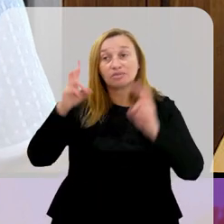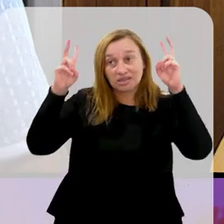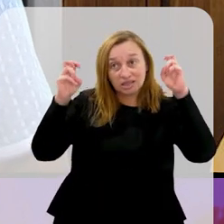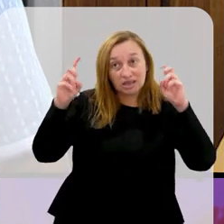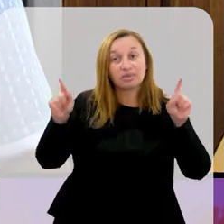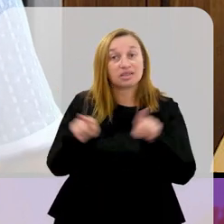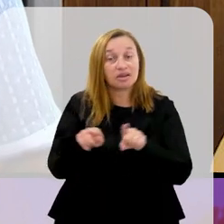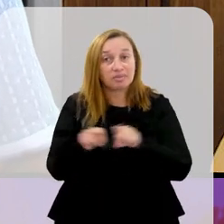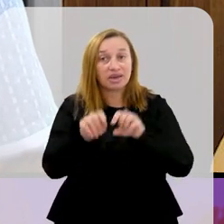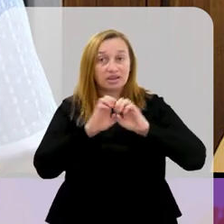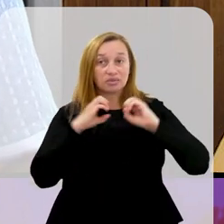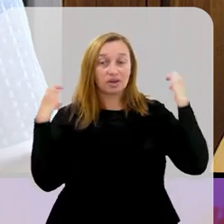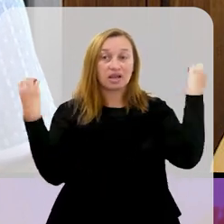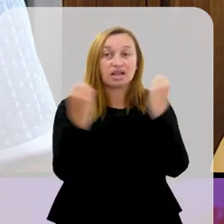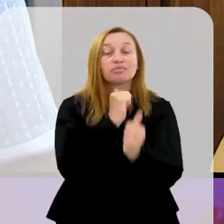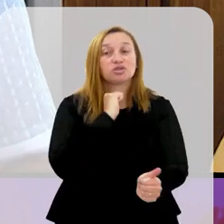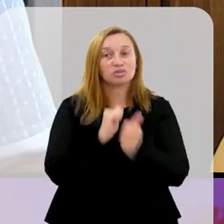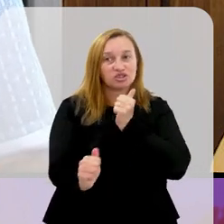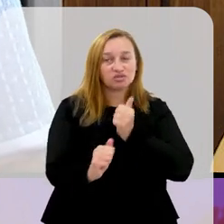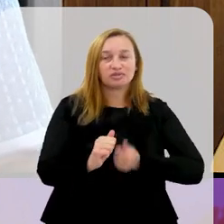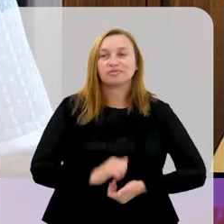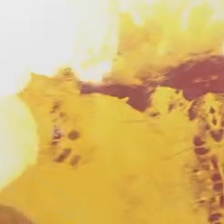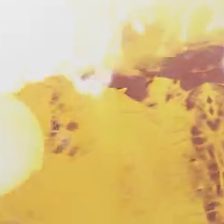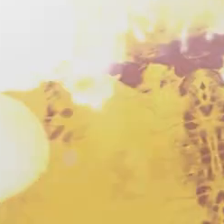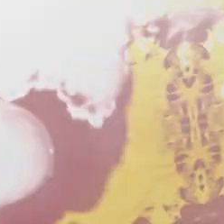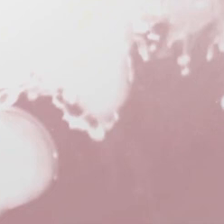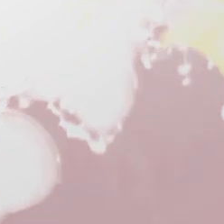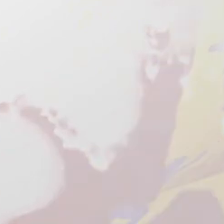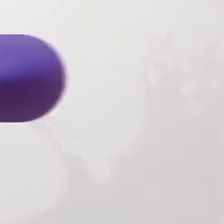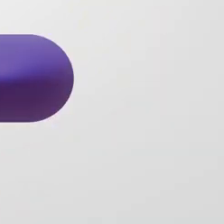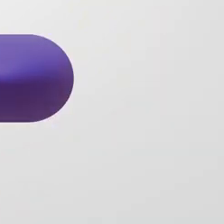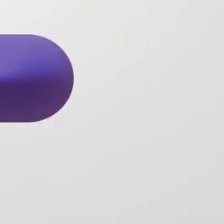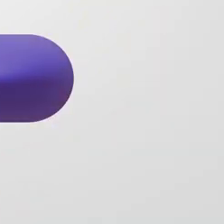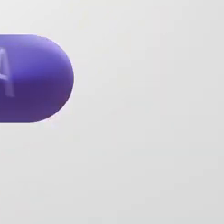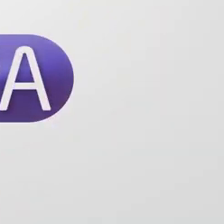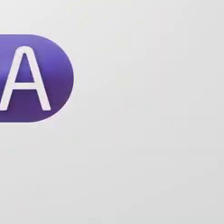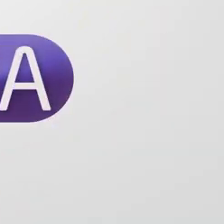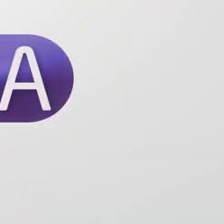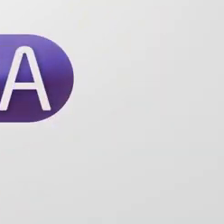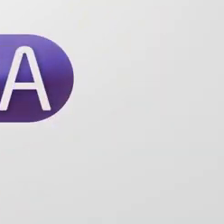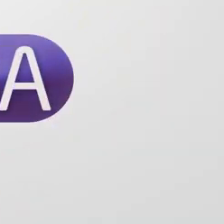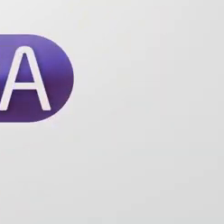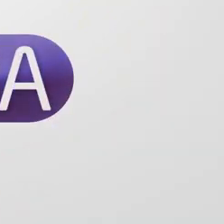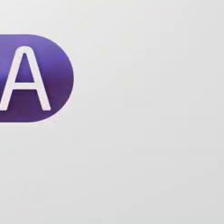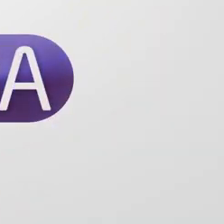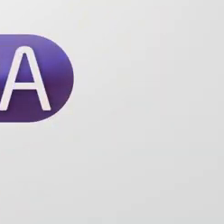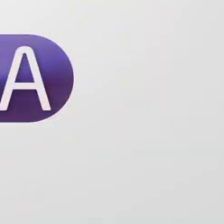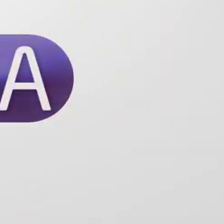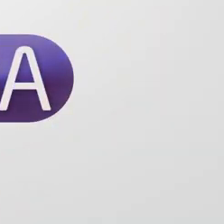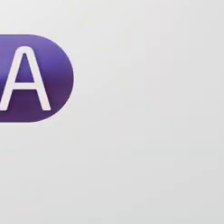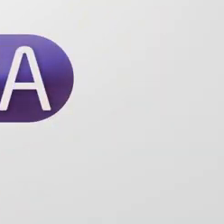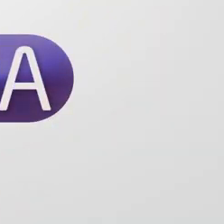a gente trata desse tema também no Arena Esportiva. Rio Janeiro. do Rio de Janeiro.